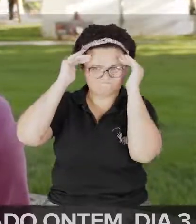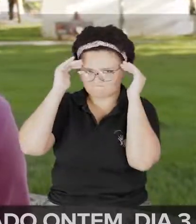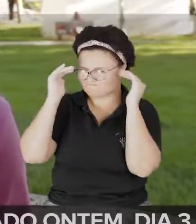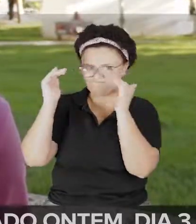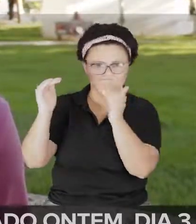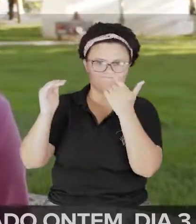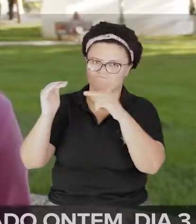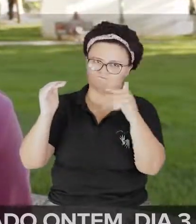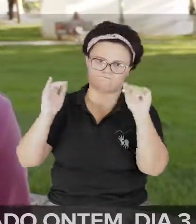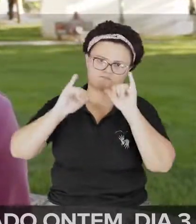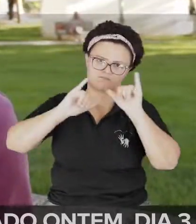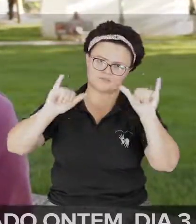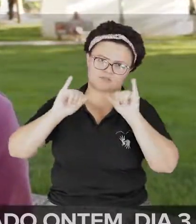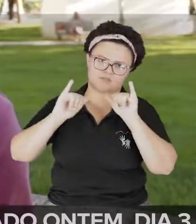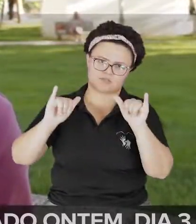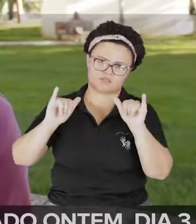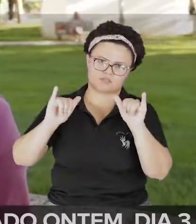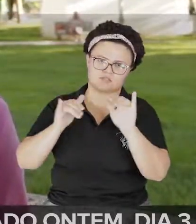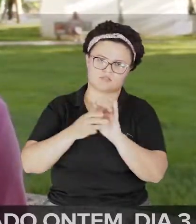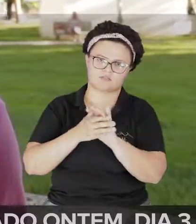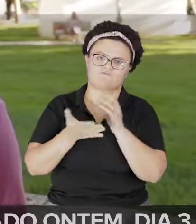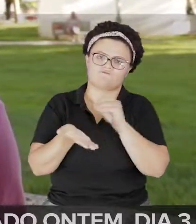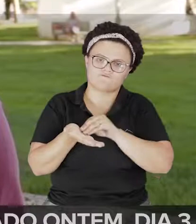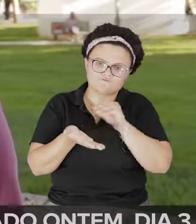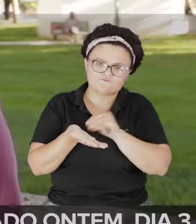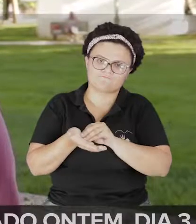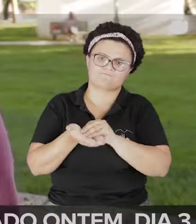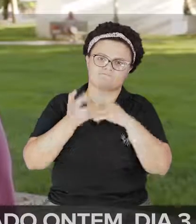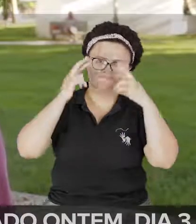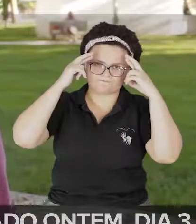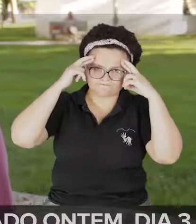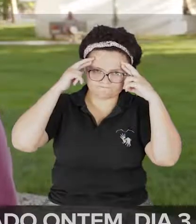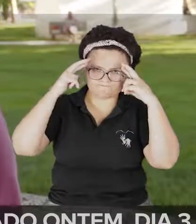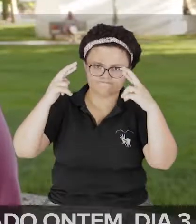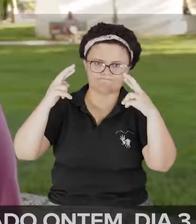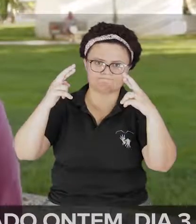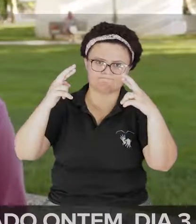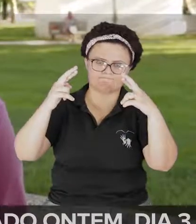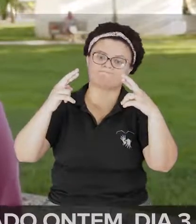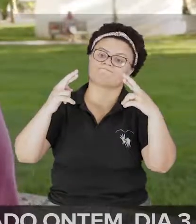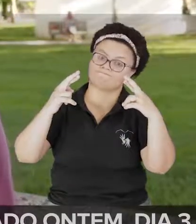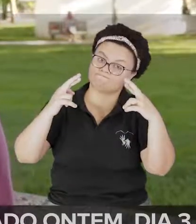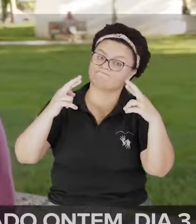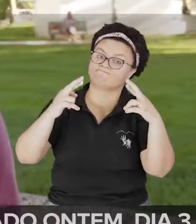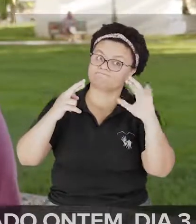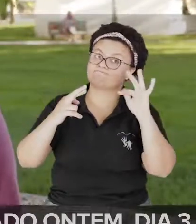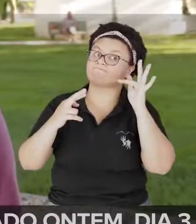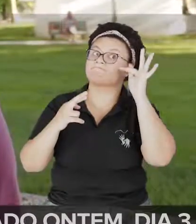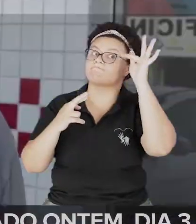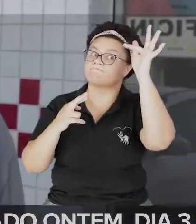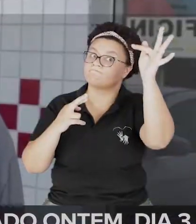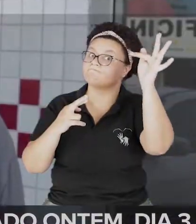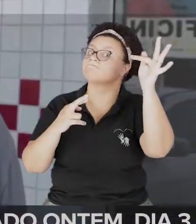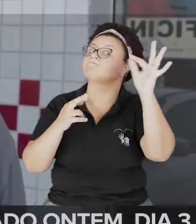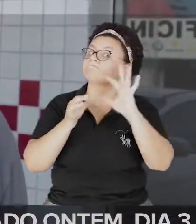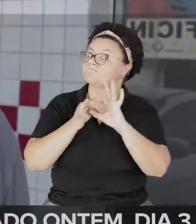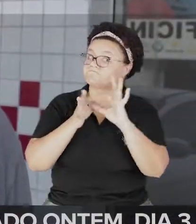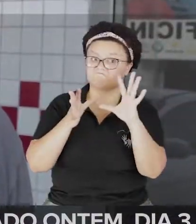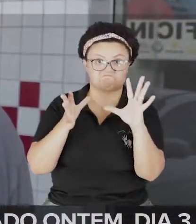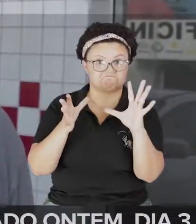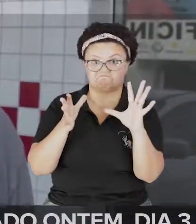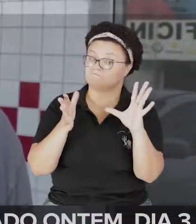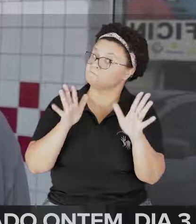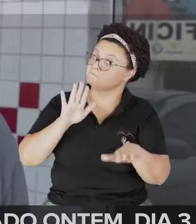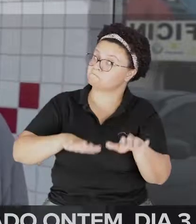Então, essa falta de respeito sinaliza já para uma falta de liberdade. Eu acredito que